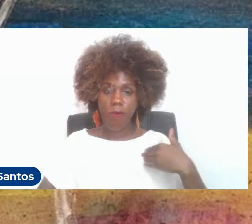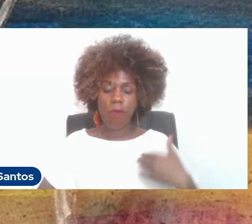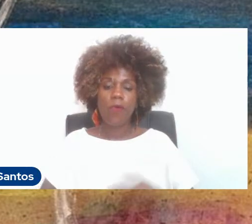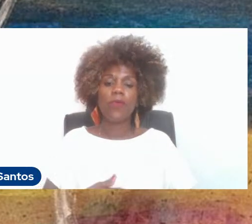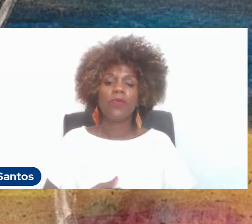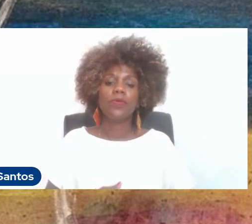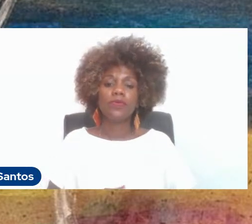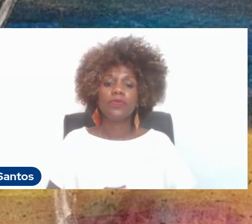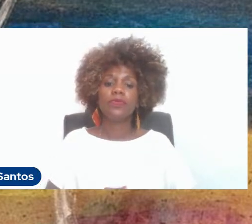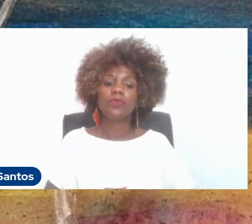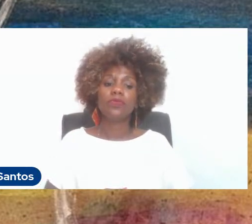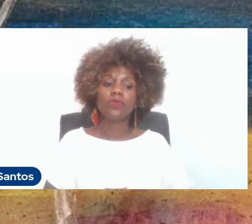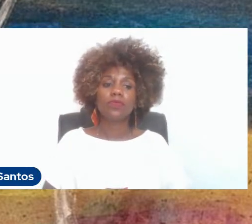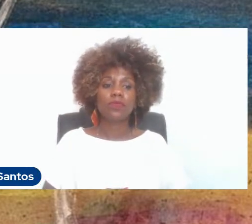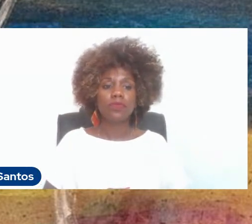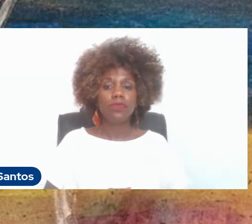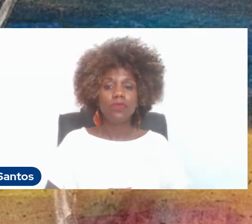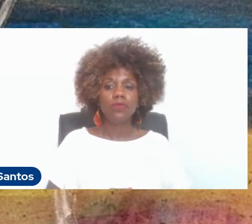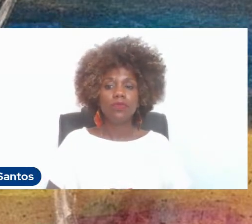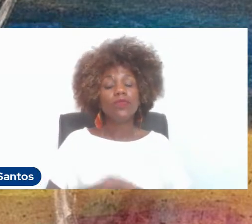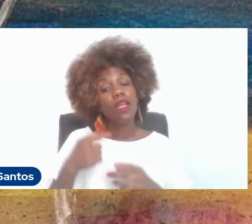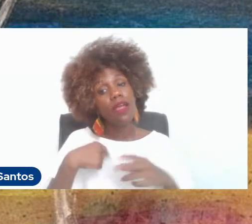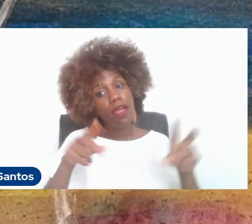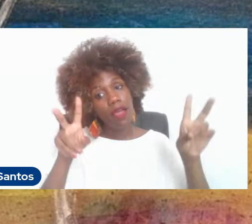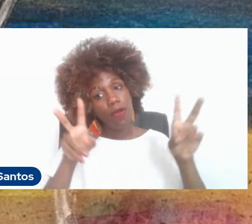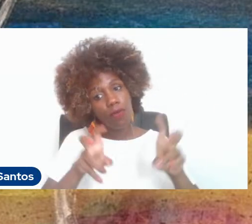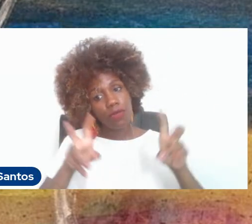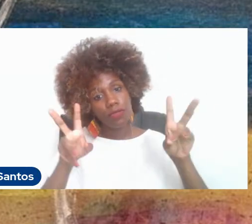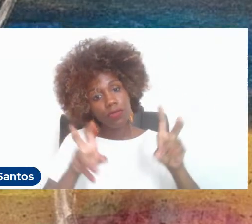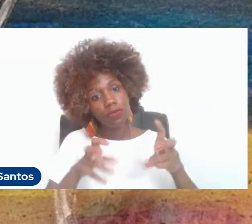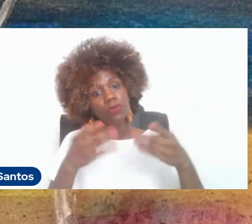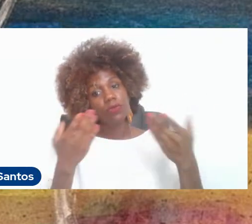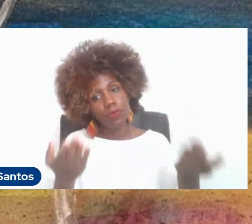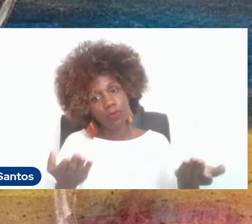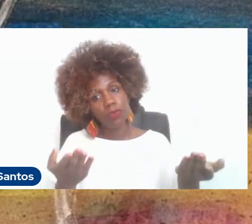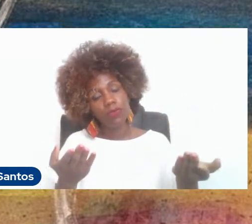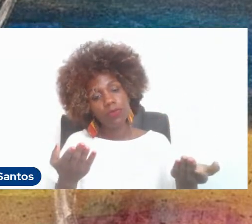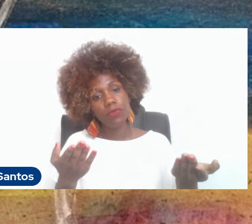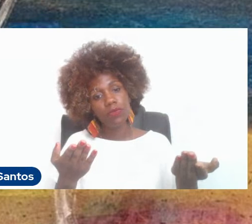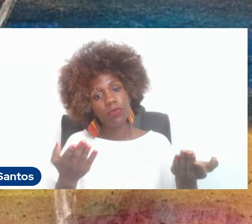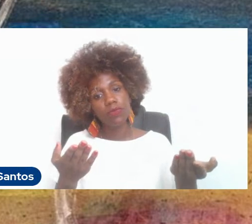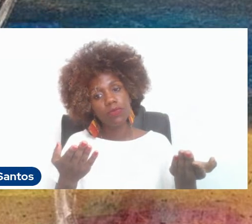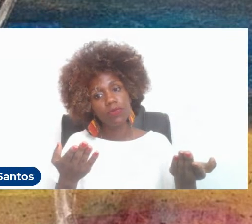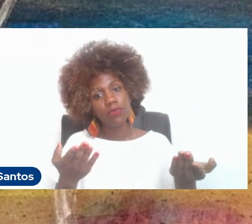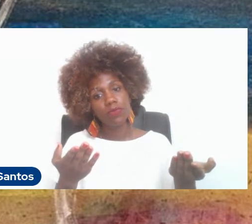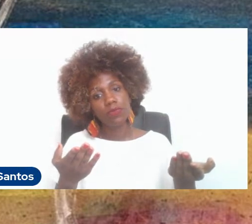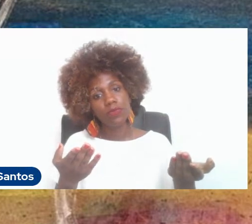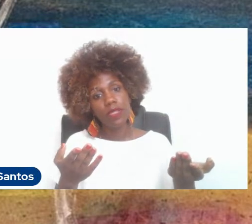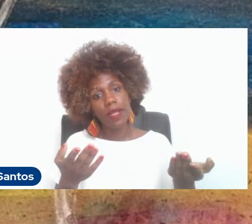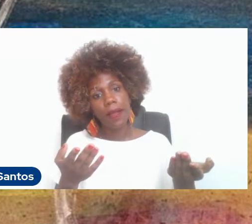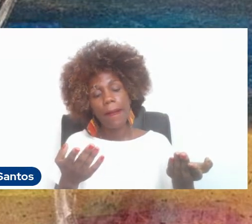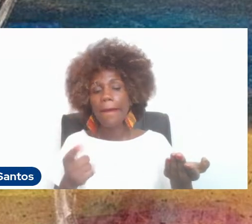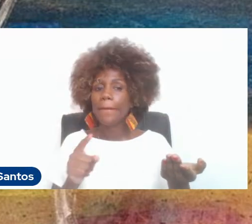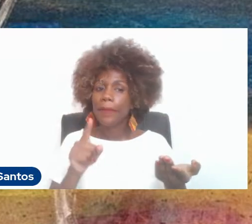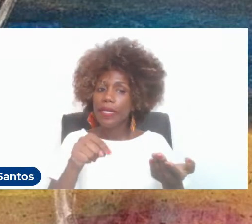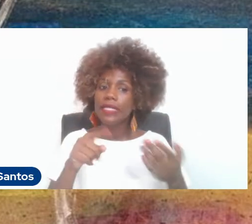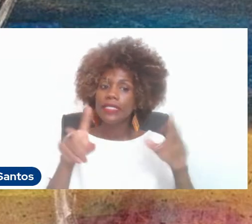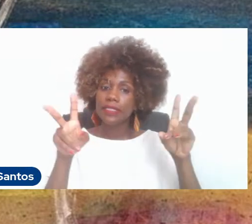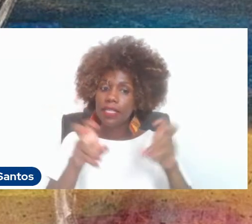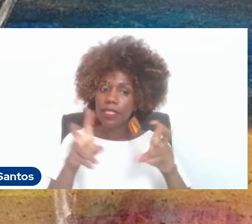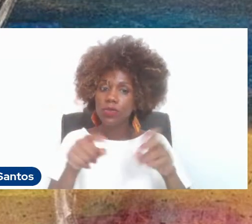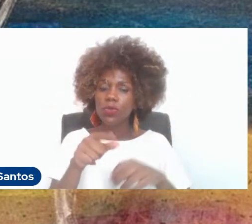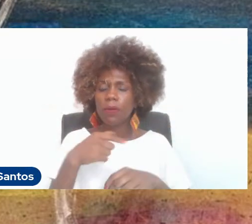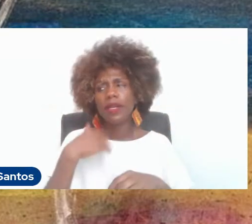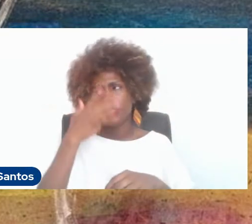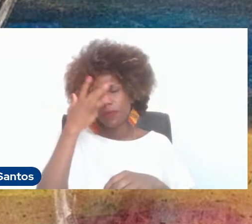que é um assunto que, por incrível que pareça, para os